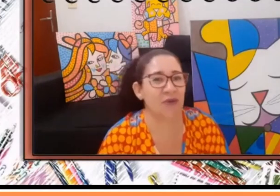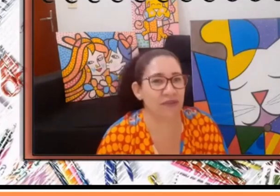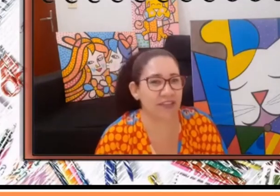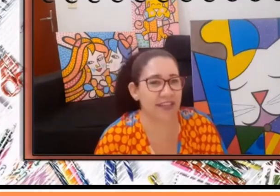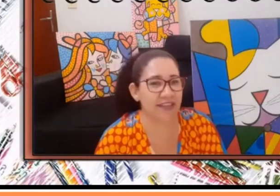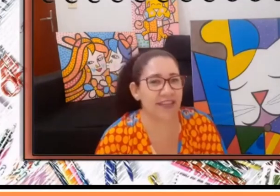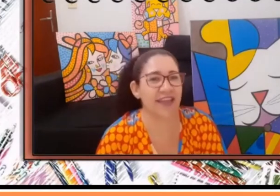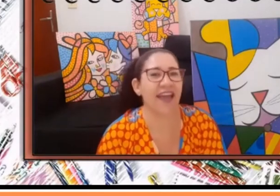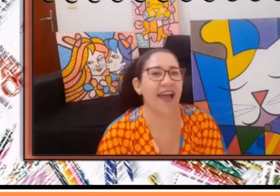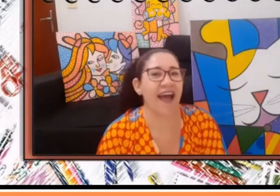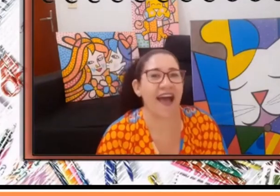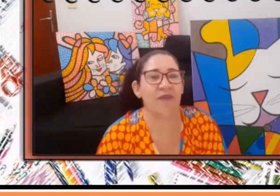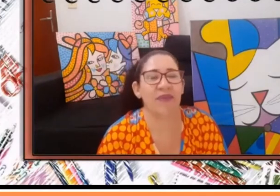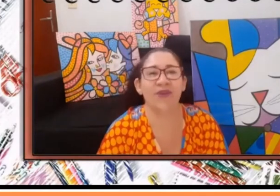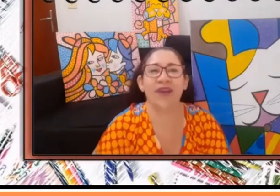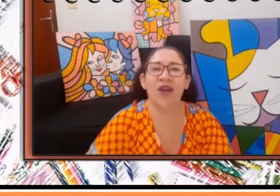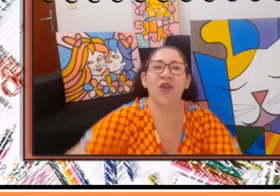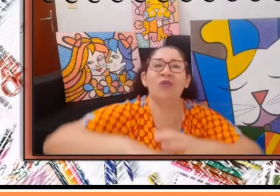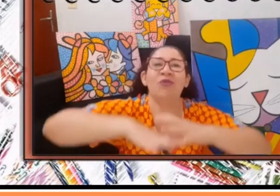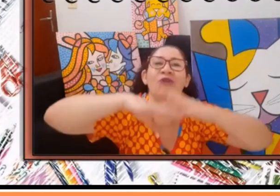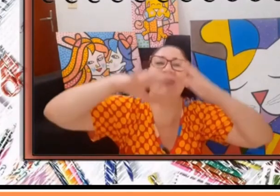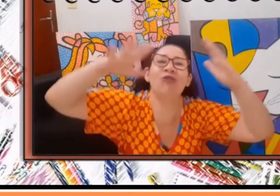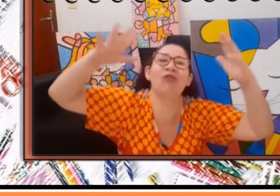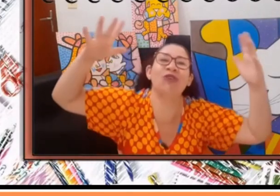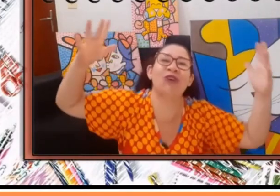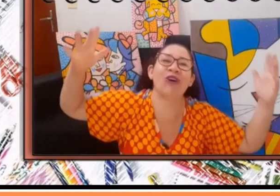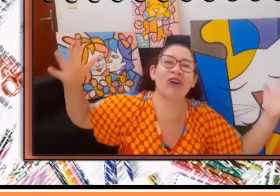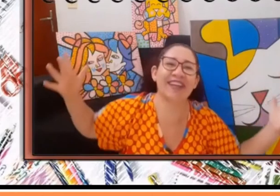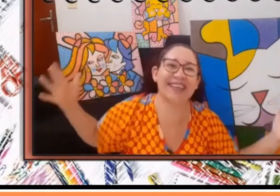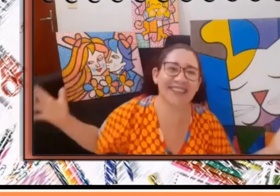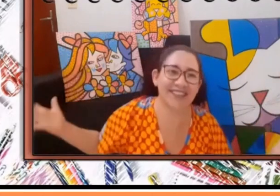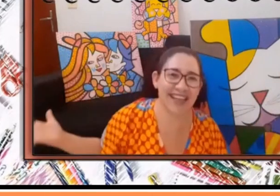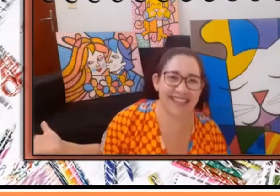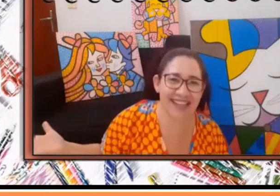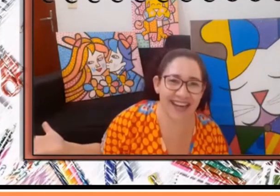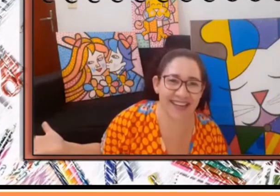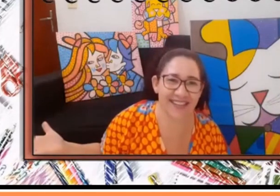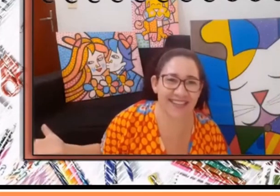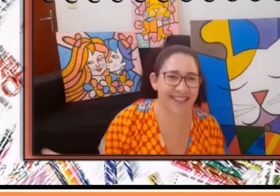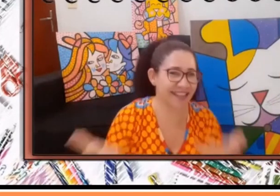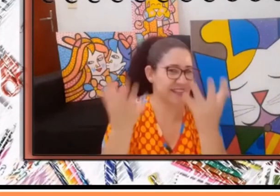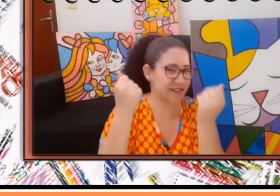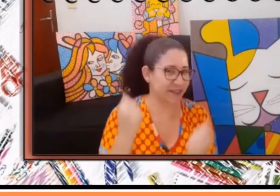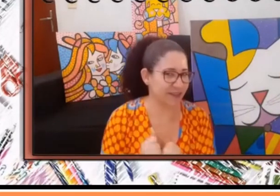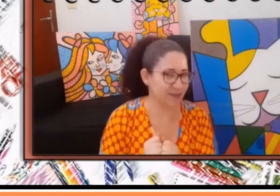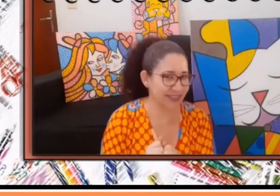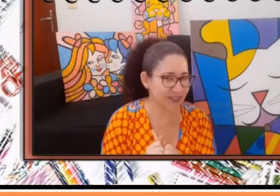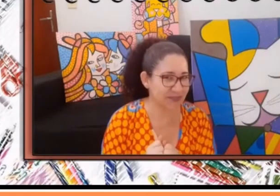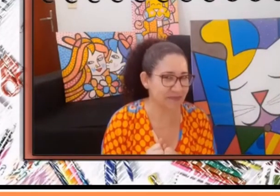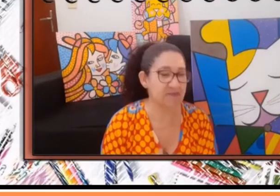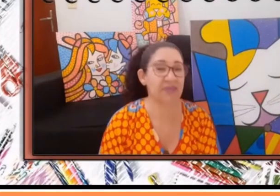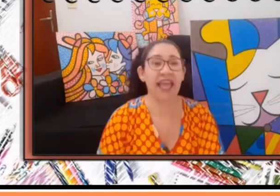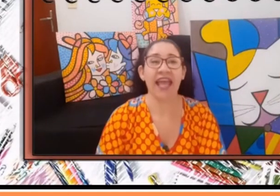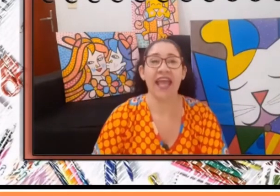quero te fazer um convite a mergulhar no mundo colorido das artes. Eu